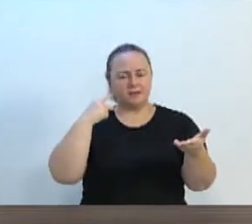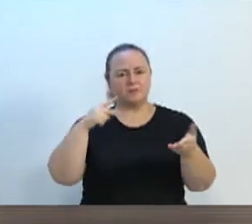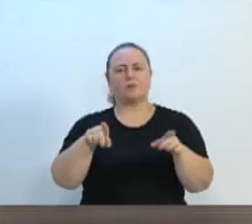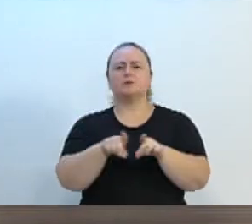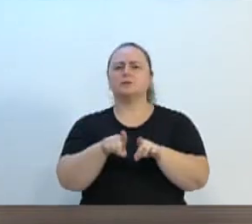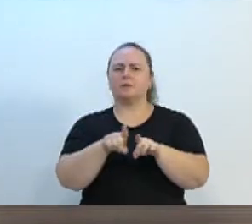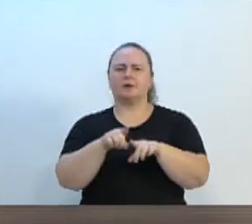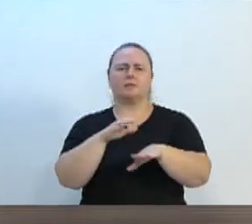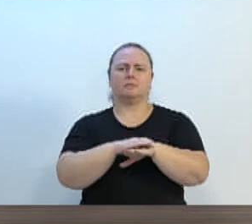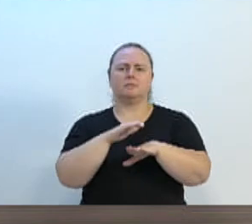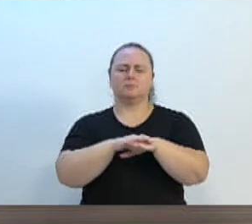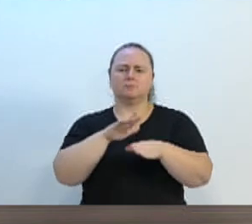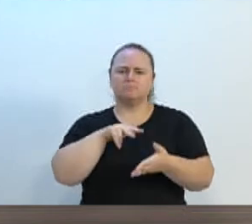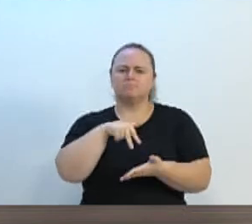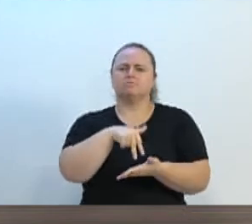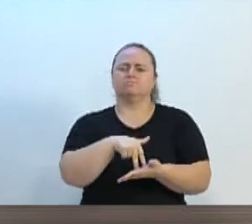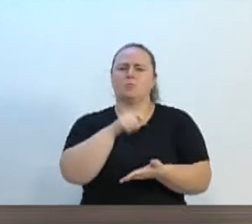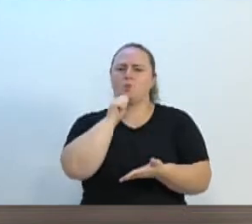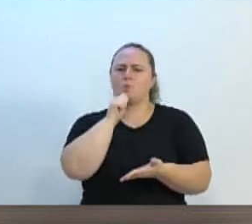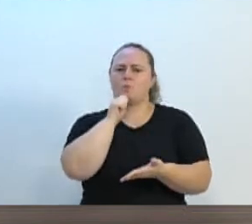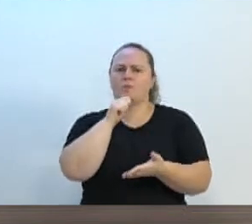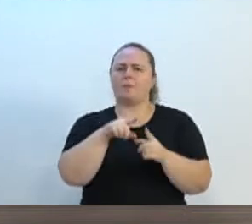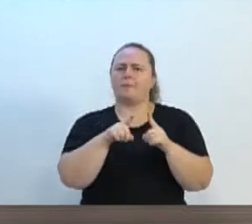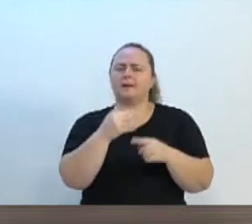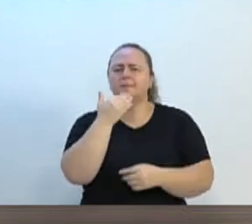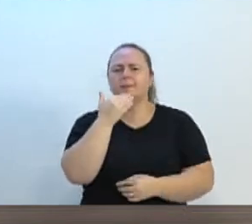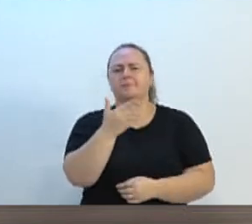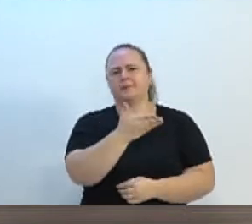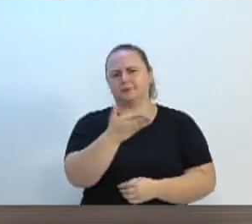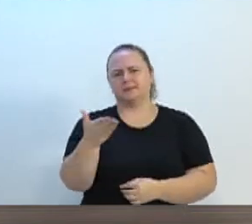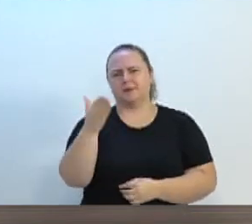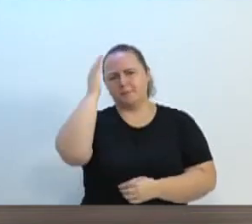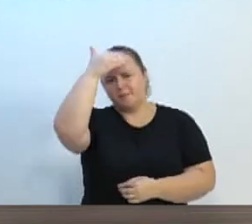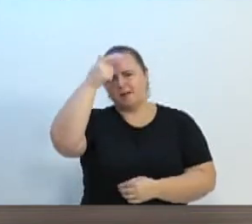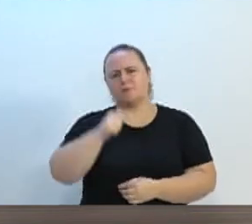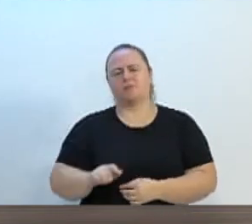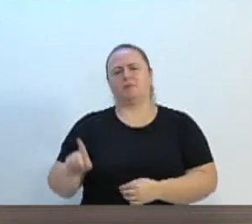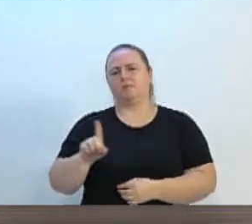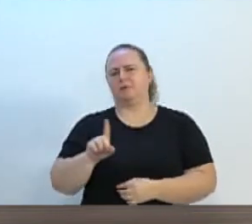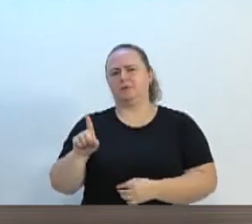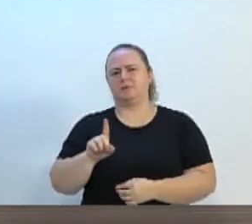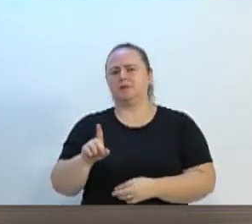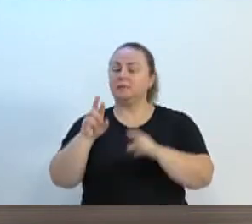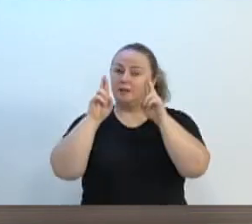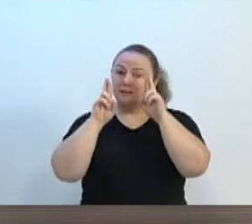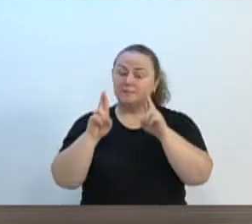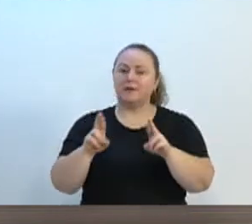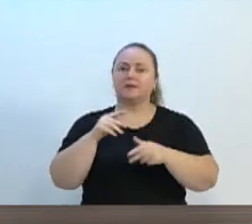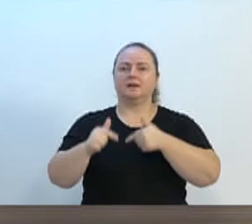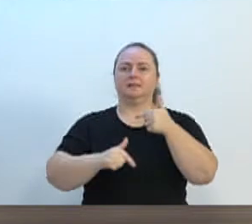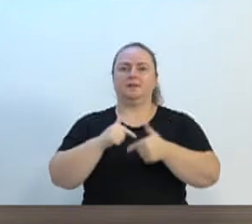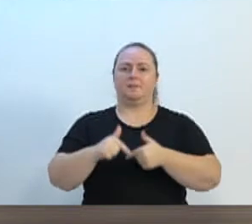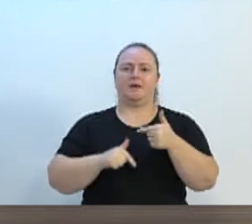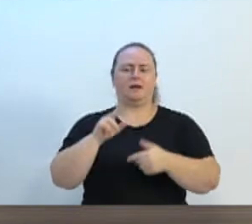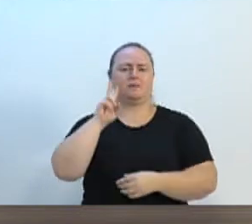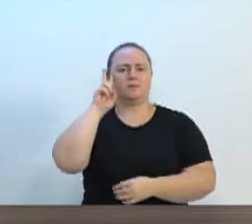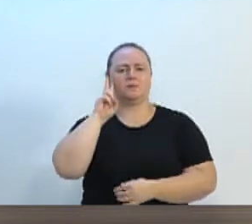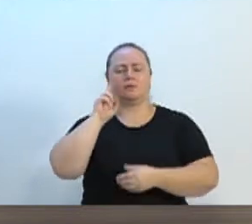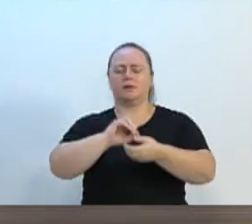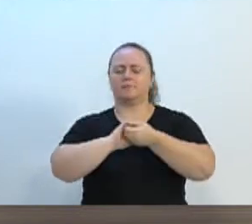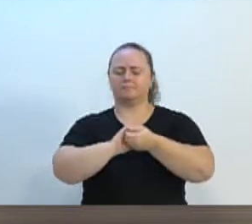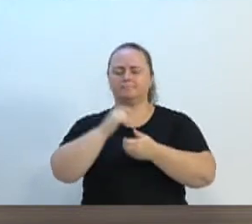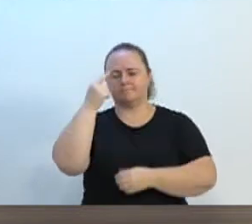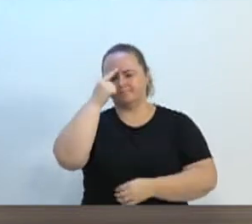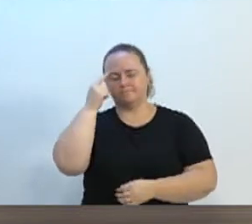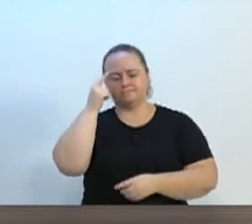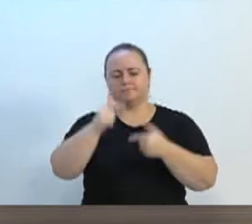que pudessem fazer uma interlocução, porque isso é algo completamente desnecessário. Vamos respeitar o trabalho e a história das pessoas aqui. Parabéns, vereadorito, pelo